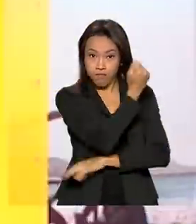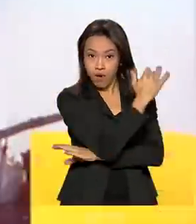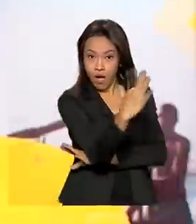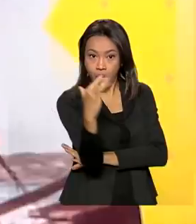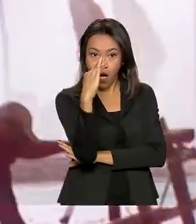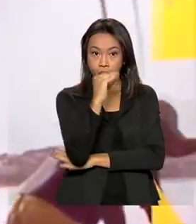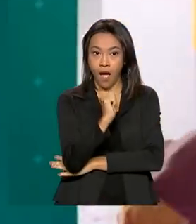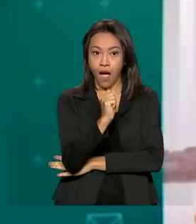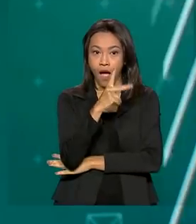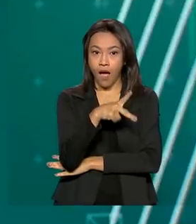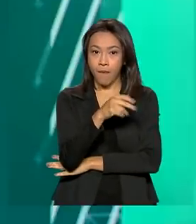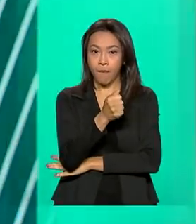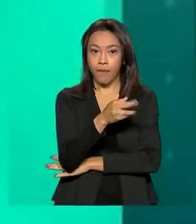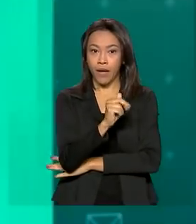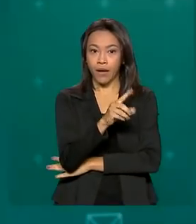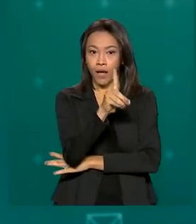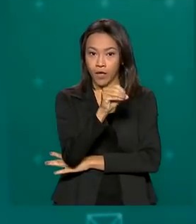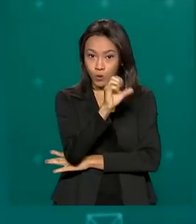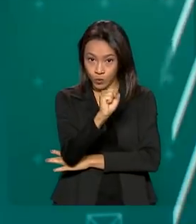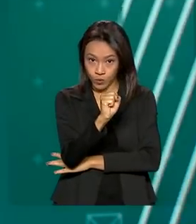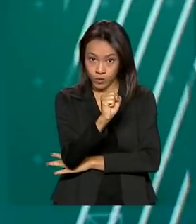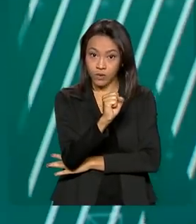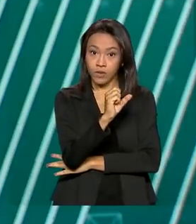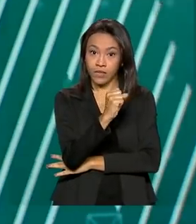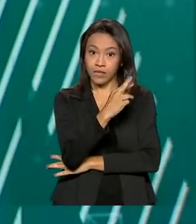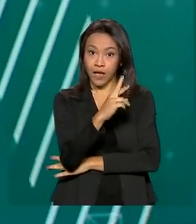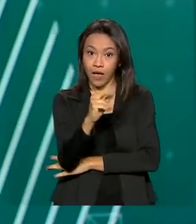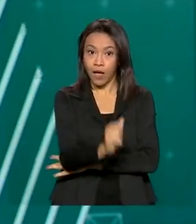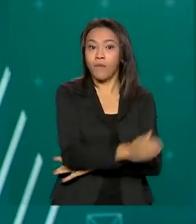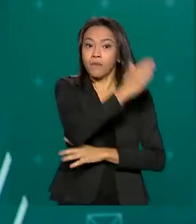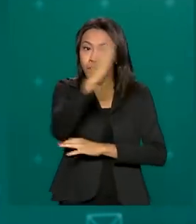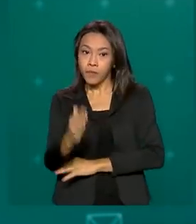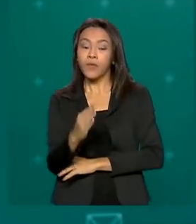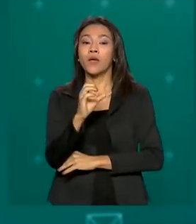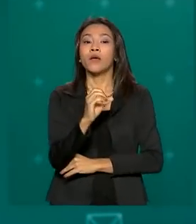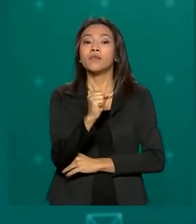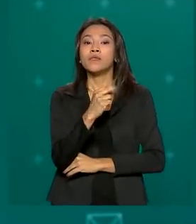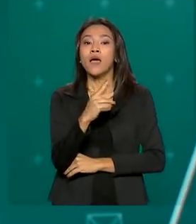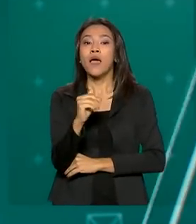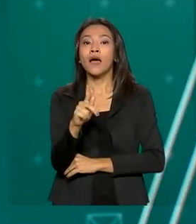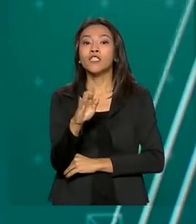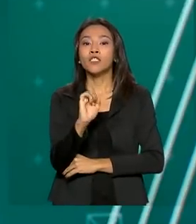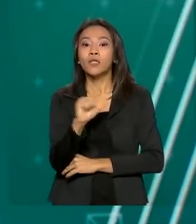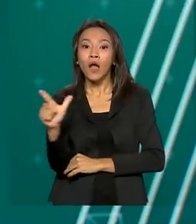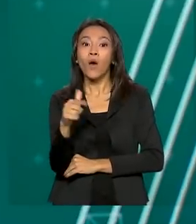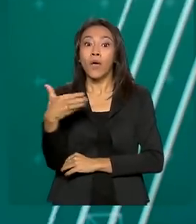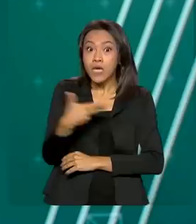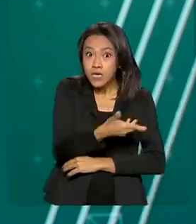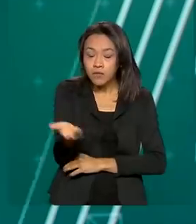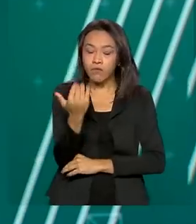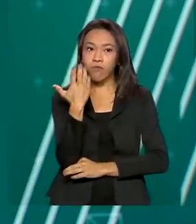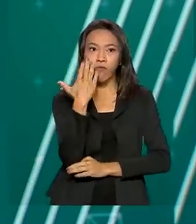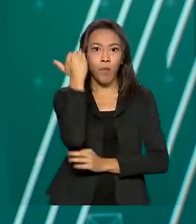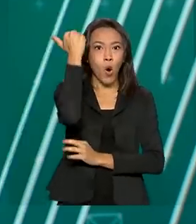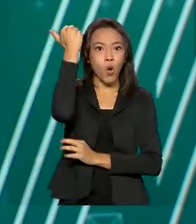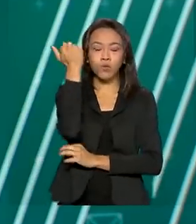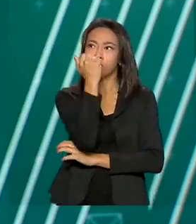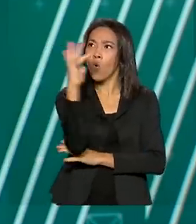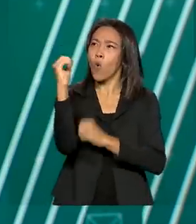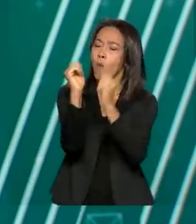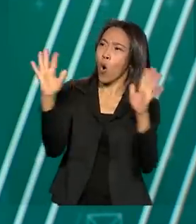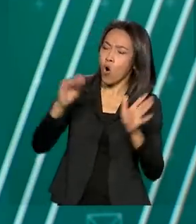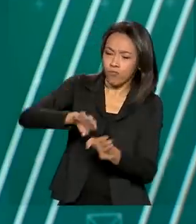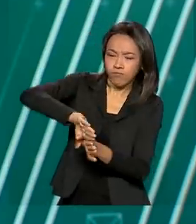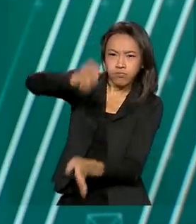da Serra e da Serra Geral, na região sul do país, famosos pelos cânions e paisagens impactantes,